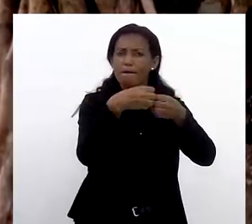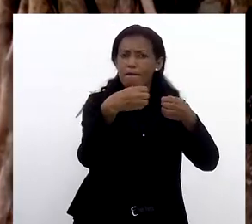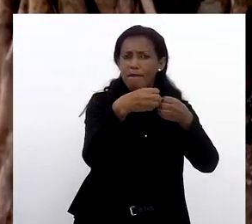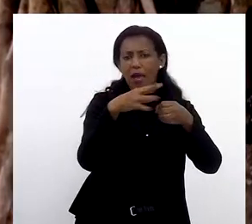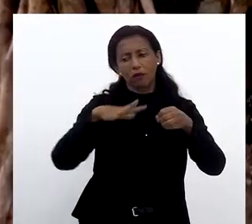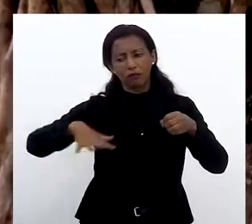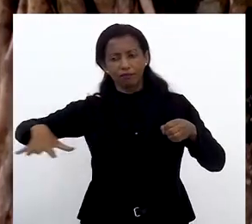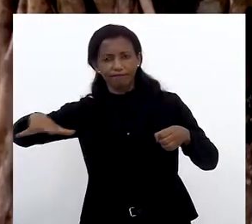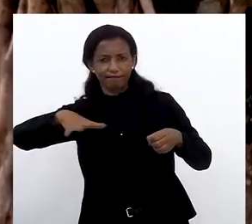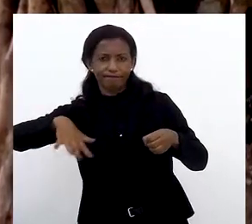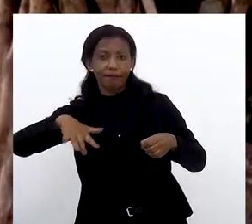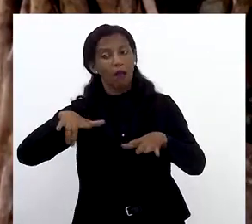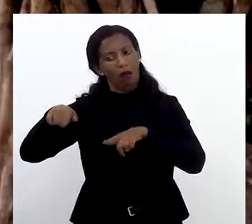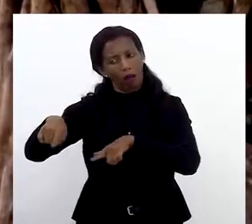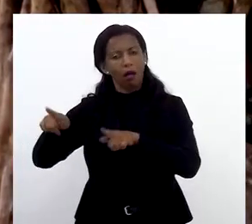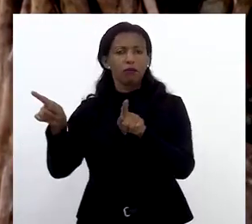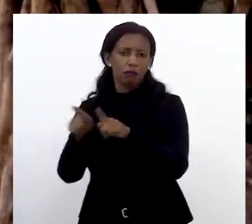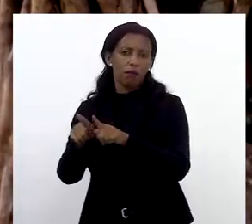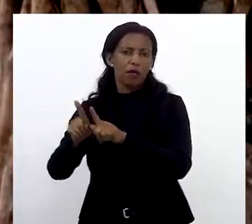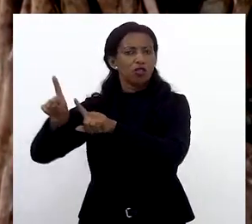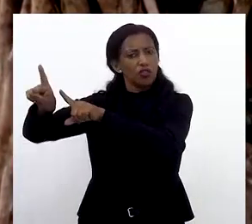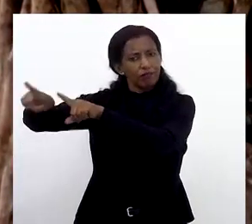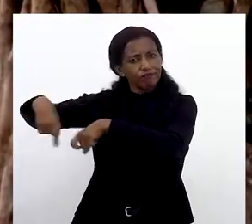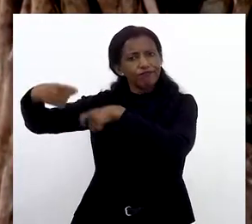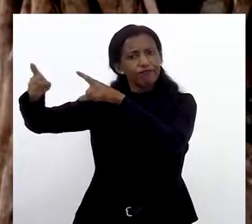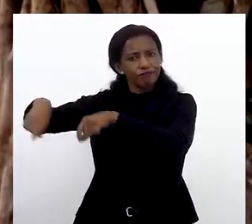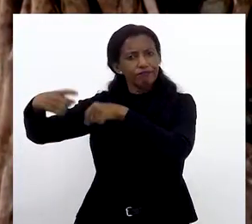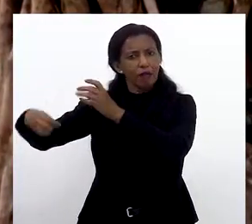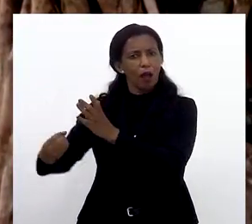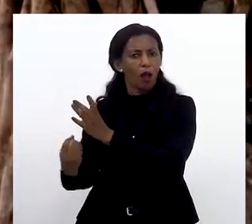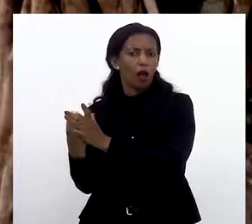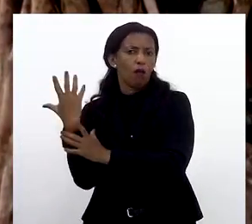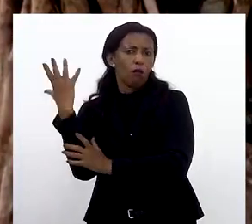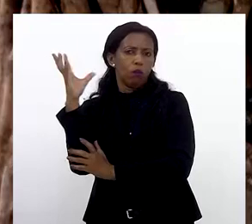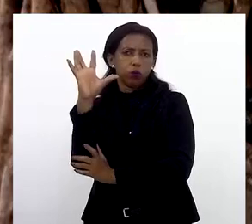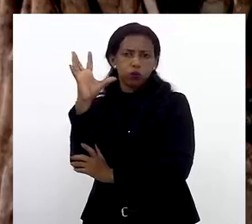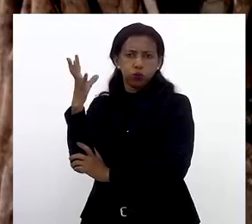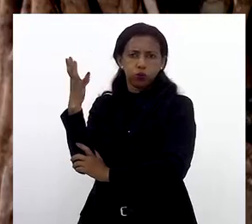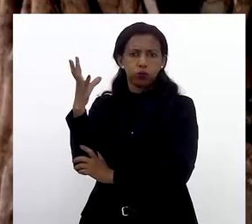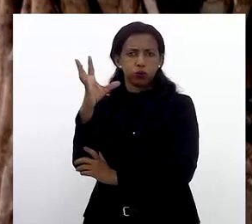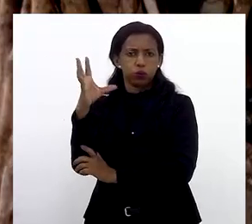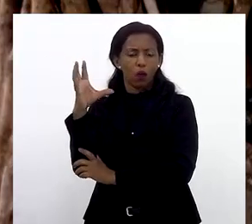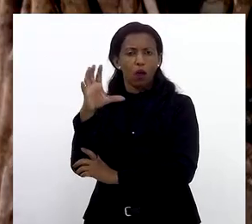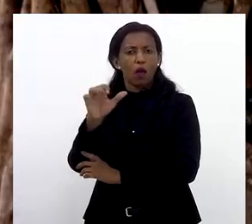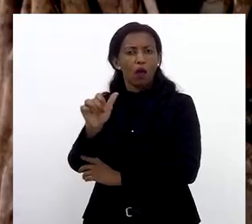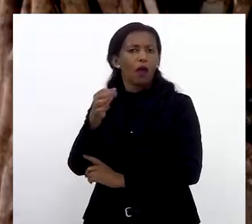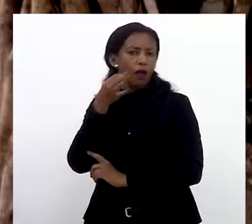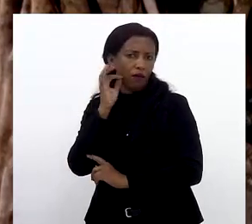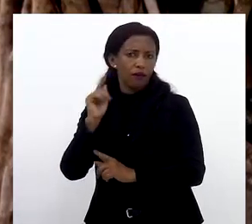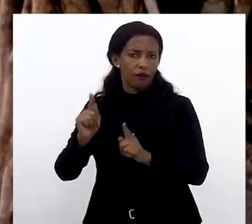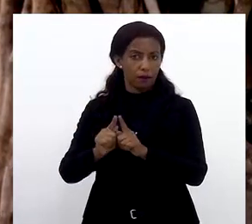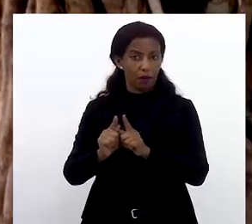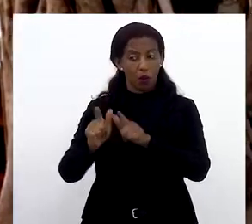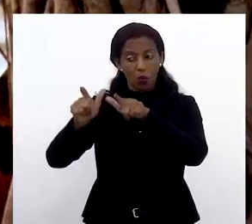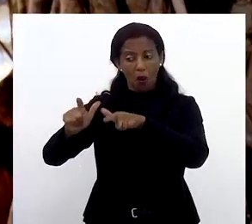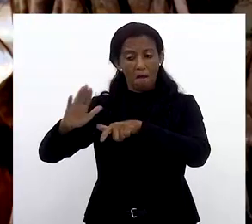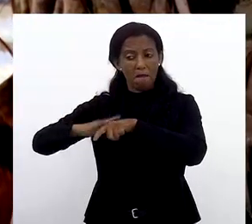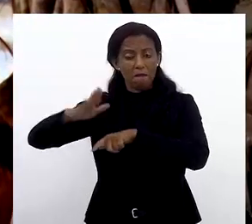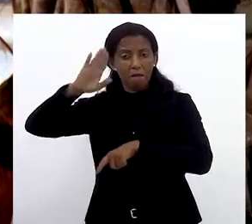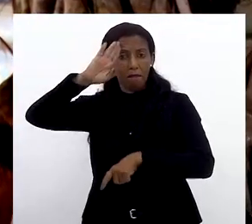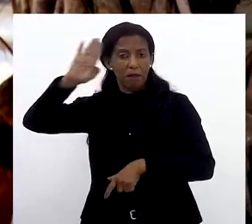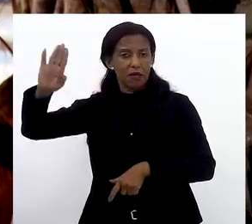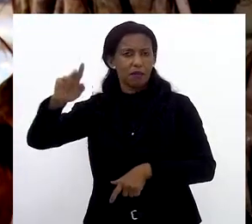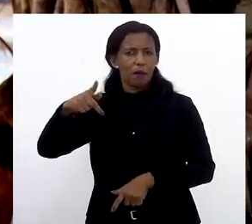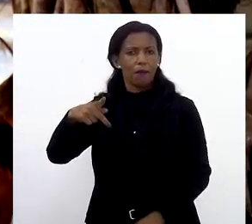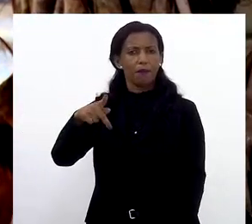Miguel Pereira tinha também fazendas produtoras e uma das maiores era a Fazenda da Piedade, no Logradouro de